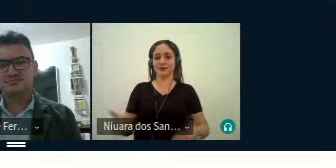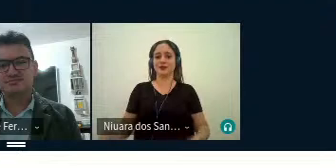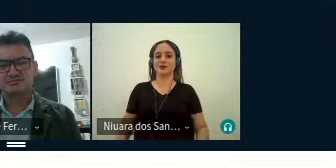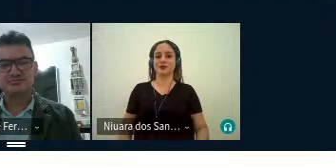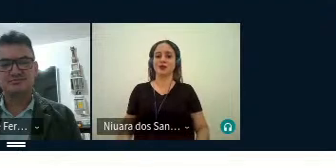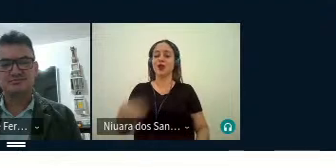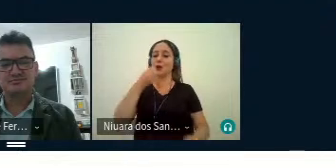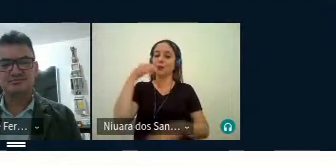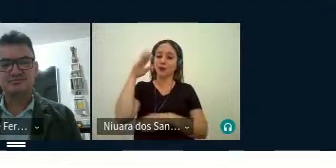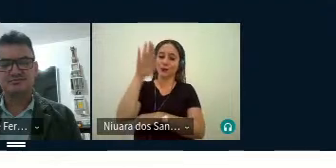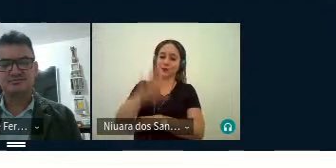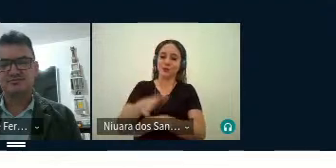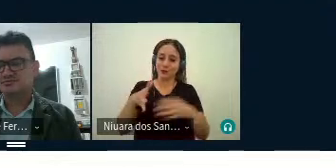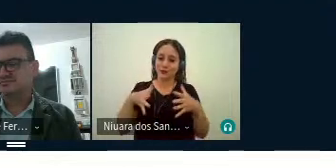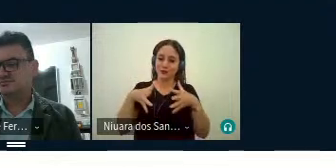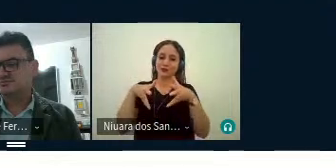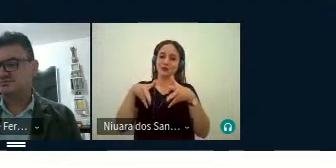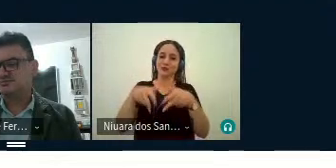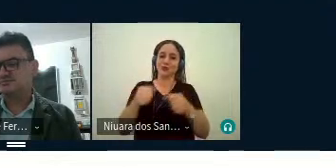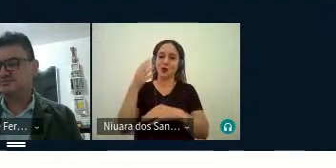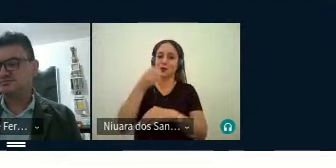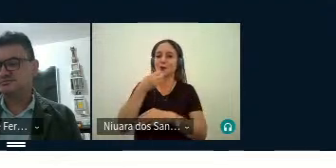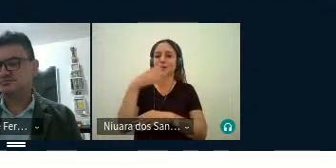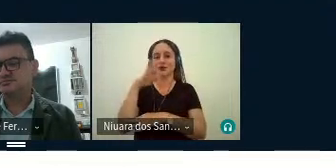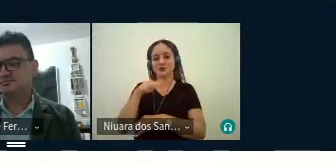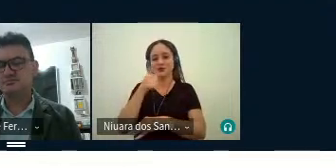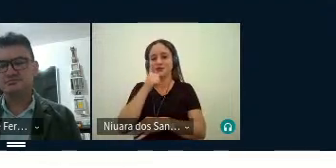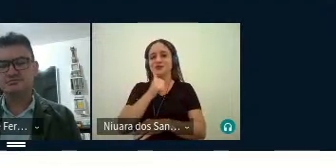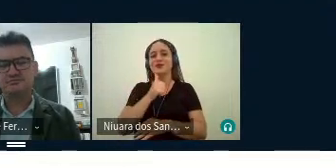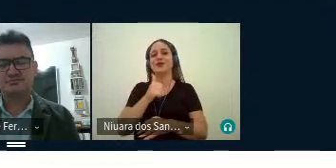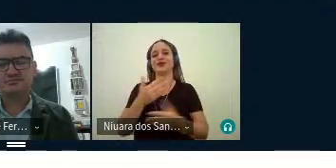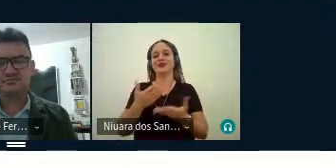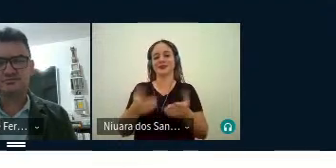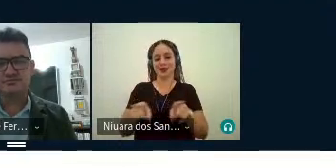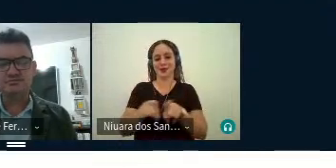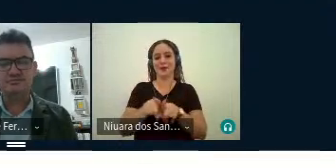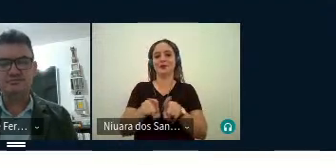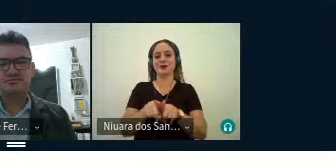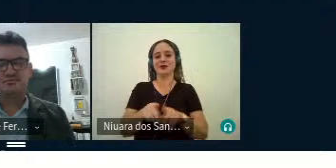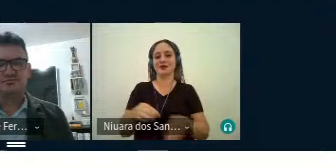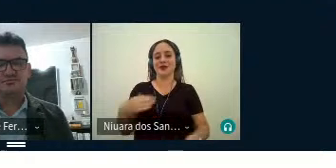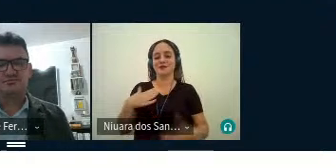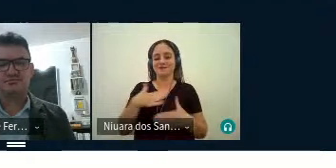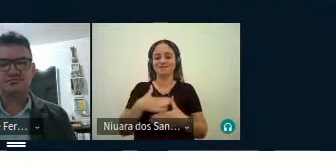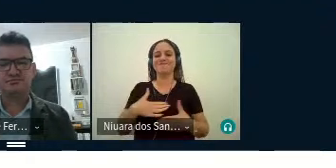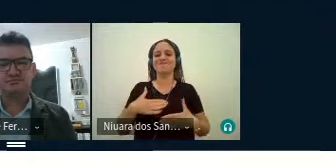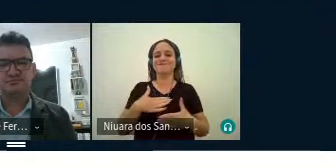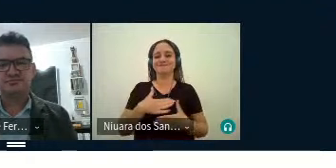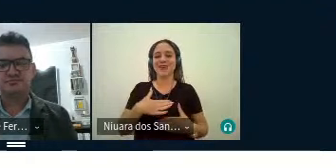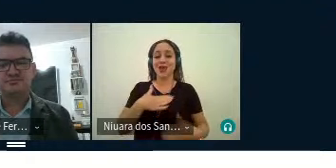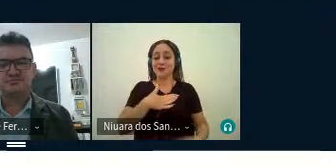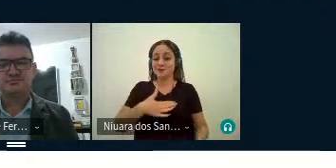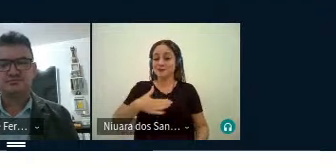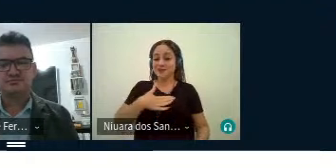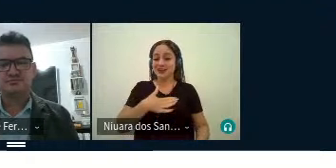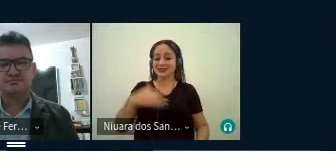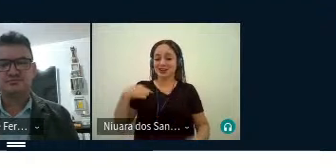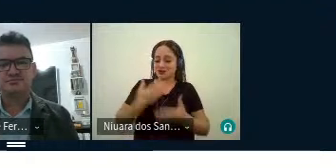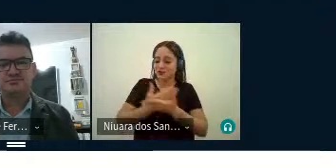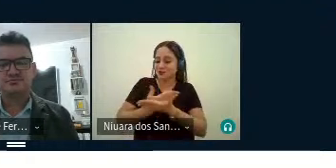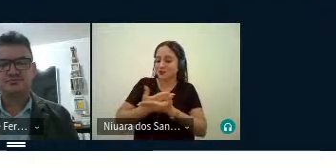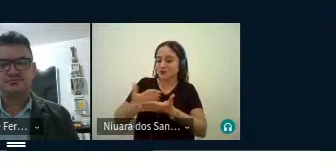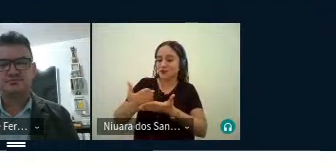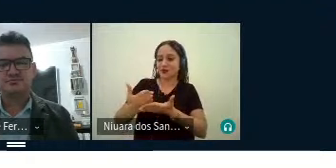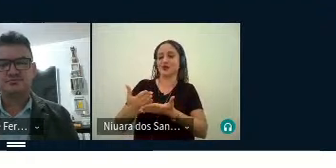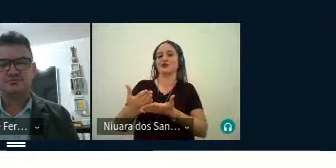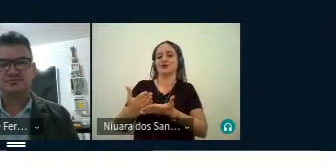Boa tarde a todos, boa tarde a todas. É com imenso prazer que damos início à nossa primeira